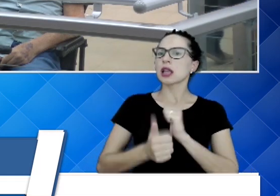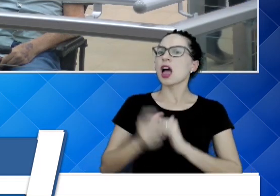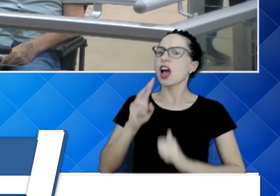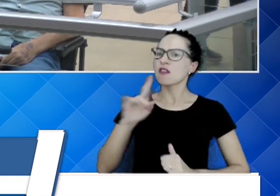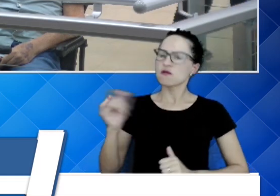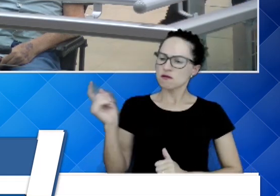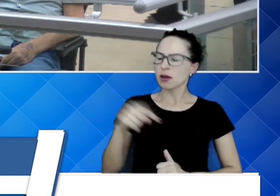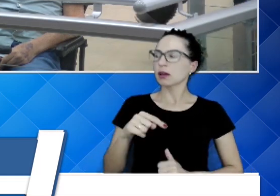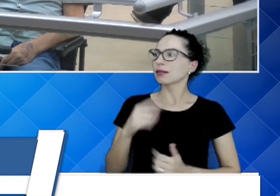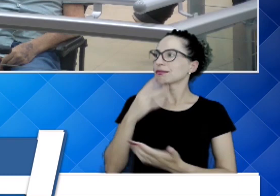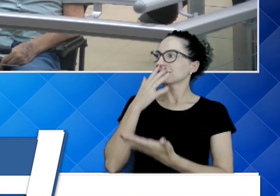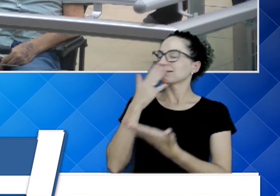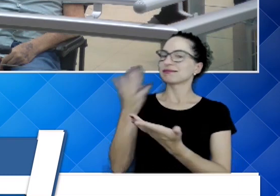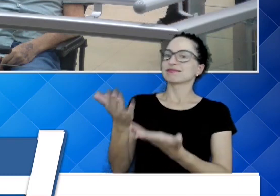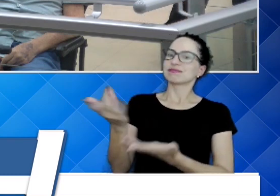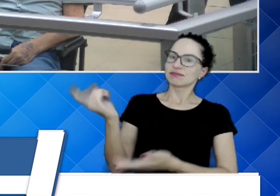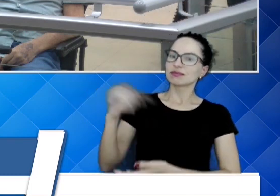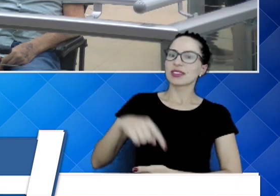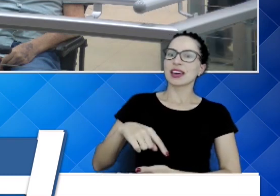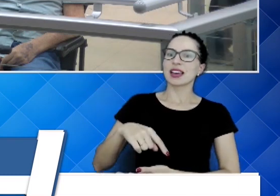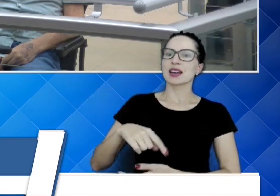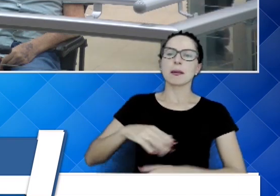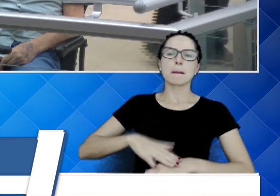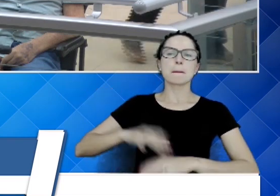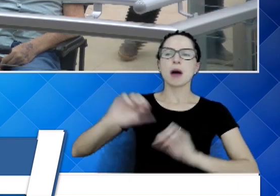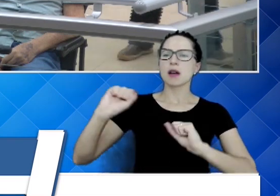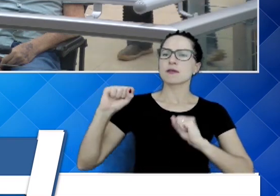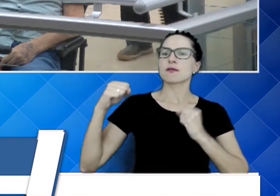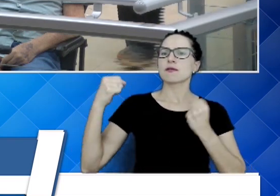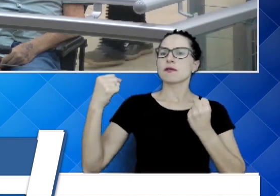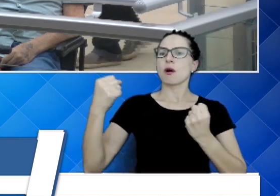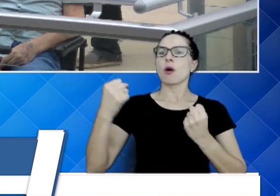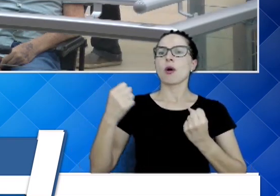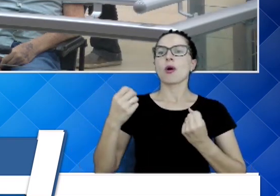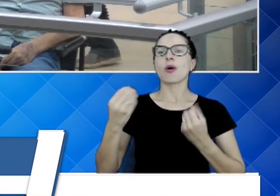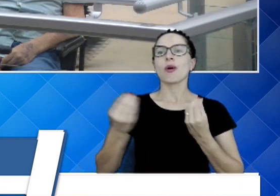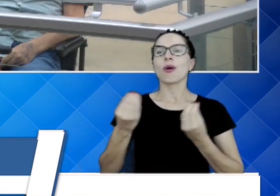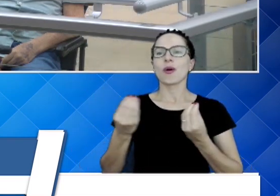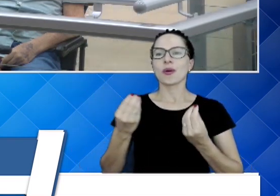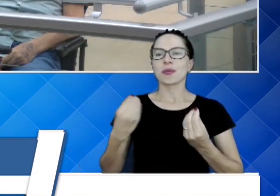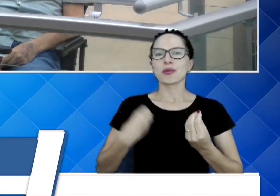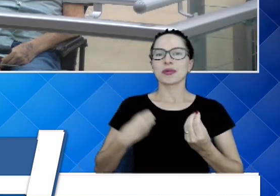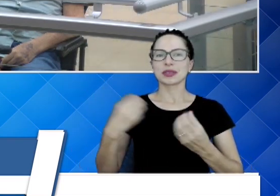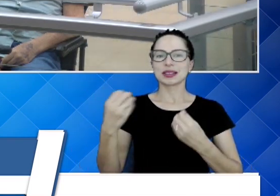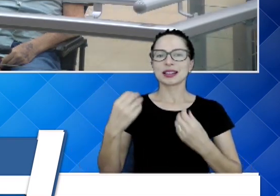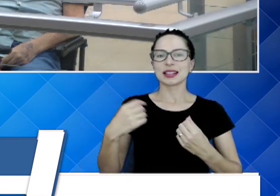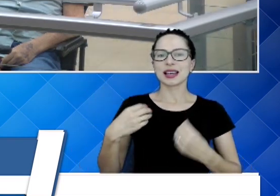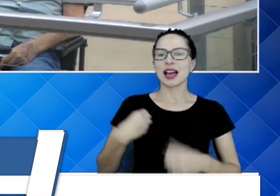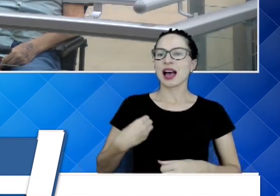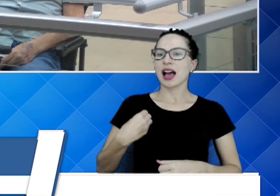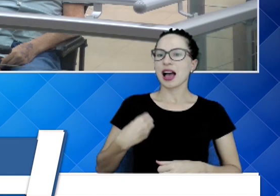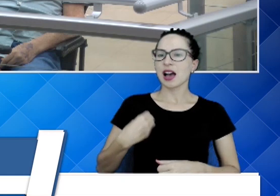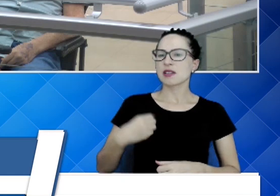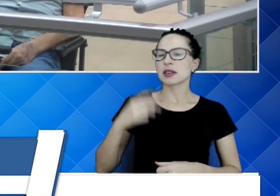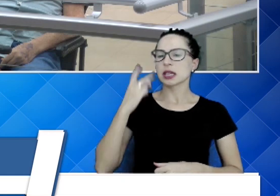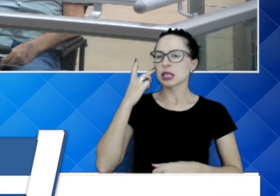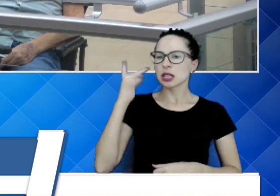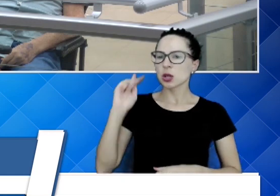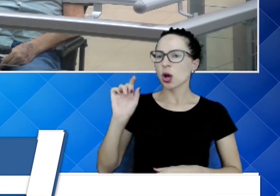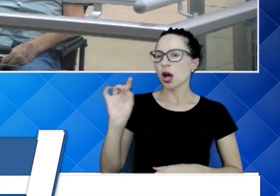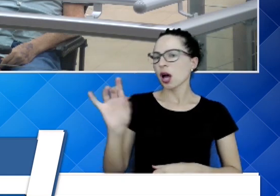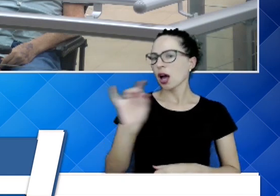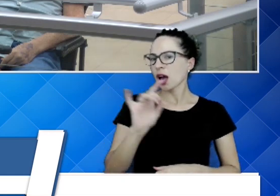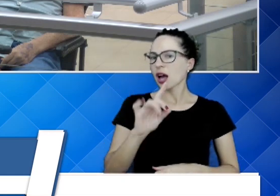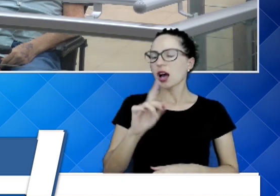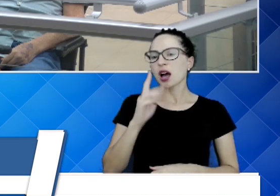mesmo. E mais gigante ainda, como a vida nos ensina, que a nossa vida, a nossa história de cada um aqui, é como se fosse